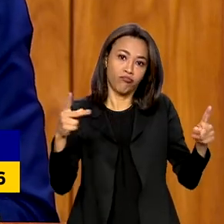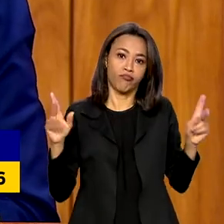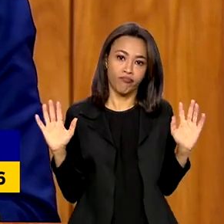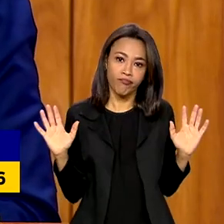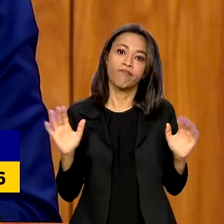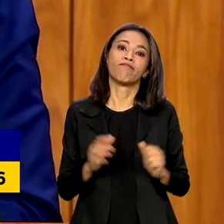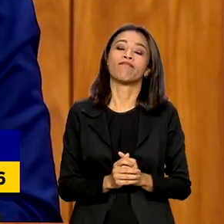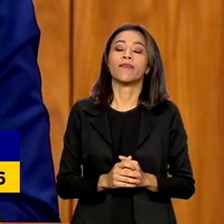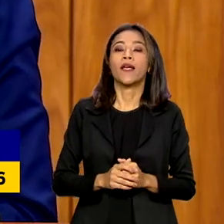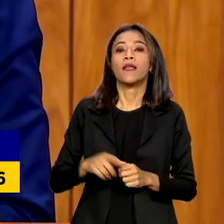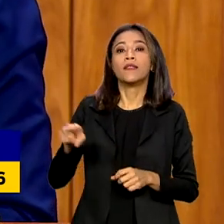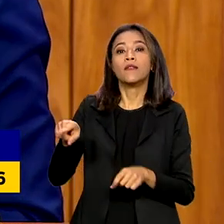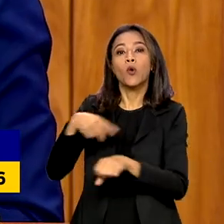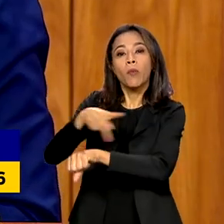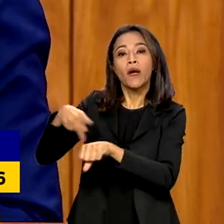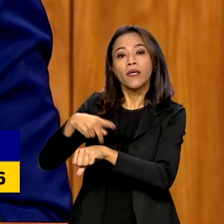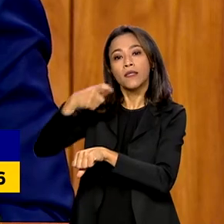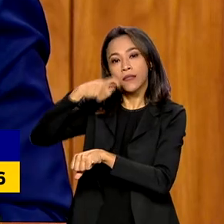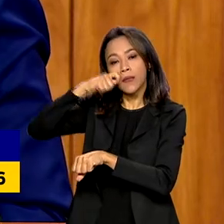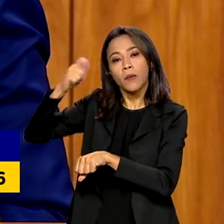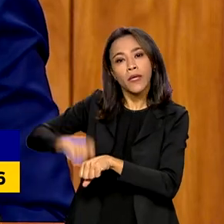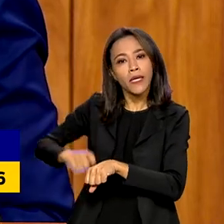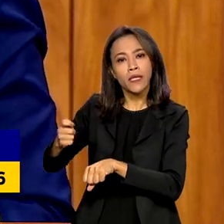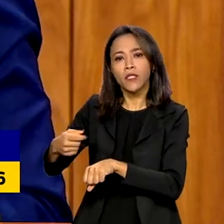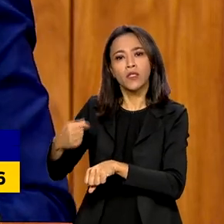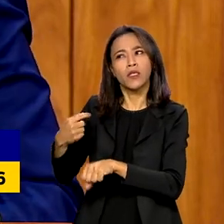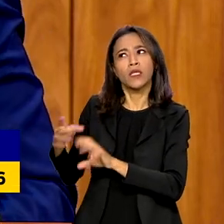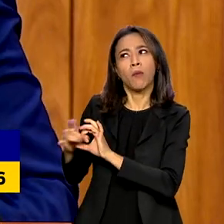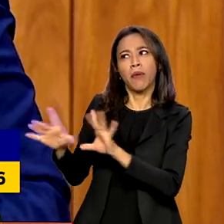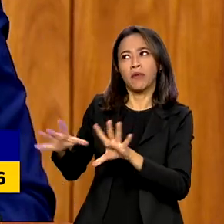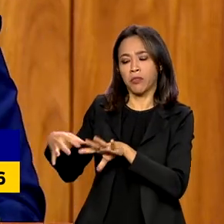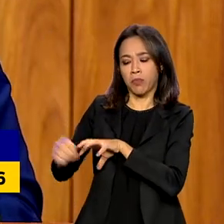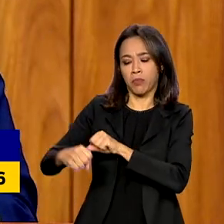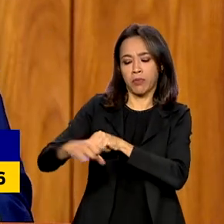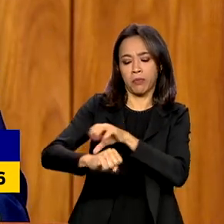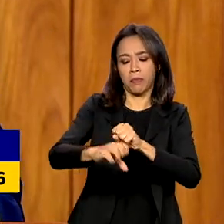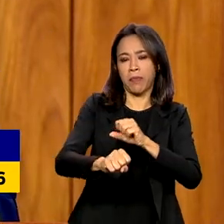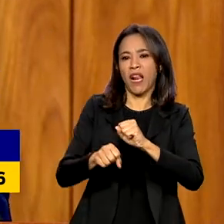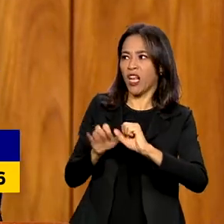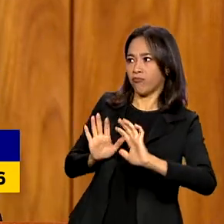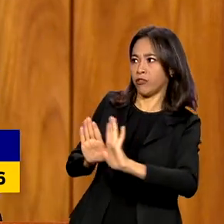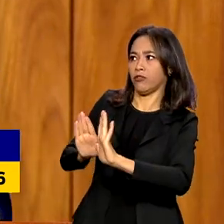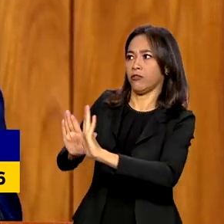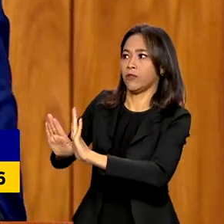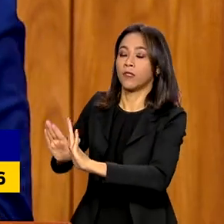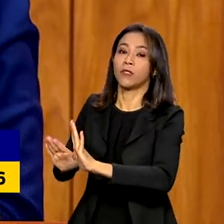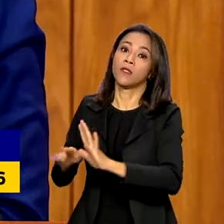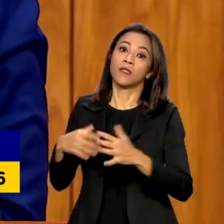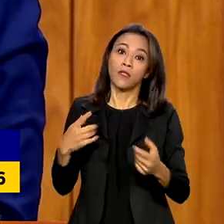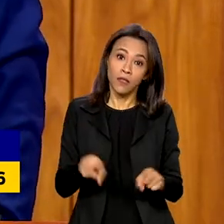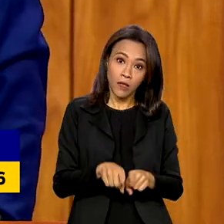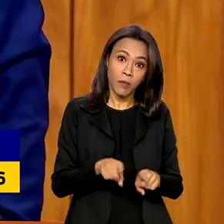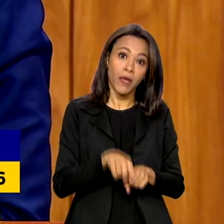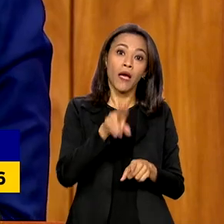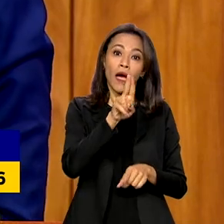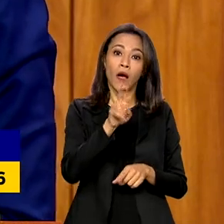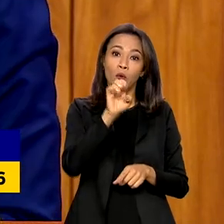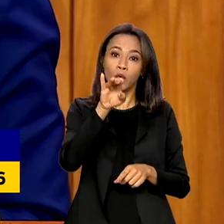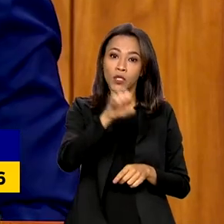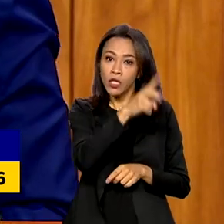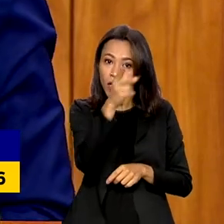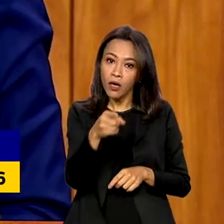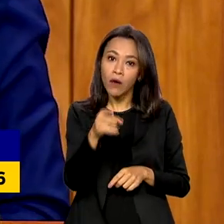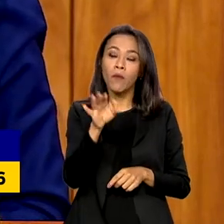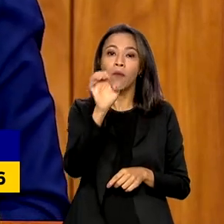efetivamente, ela não pode aceitar a ocupação do seu território, ela tem que resistir. A União Europeia tem sua razão de ter a